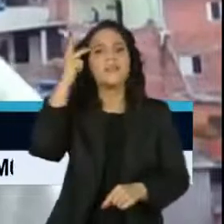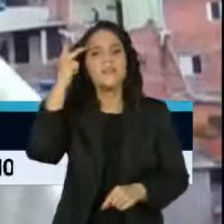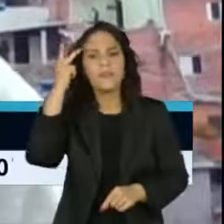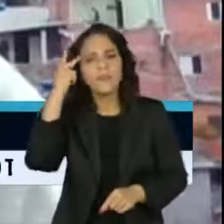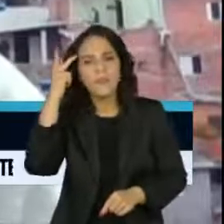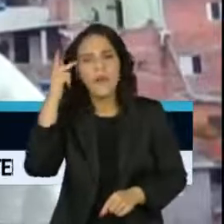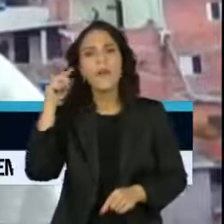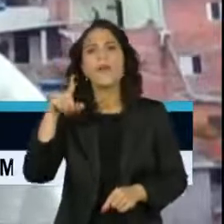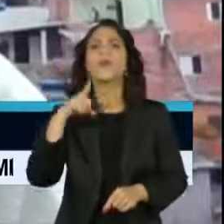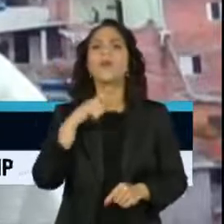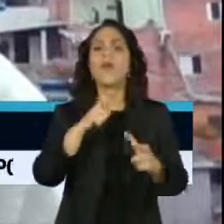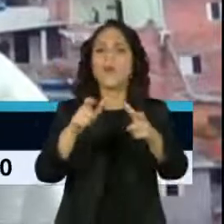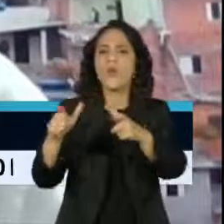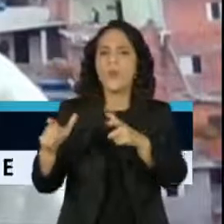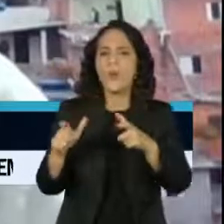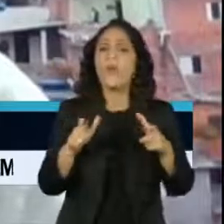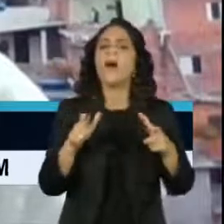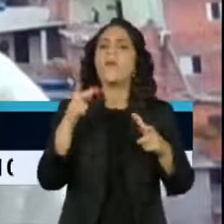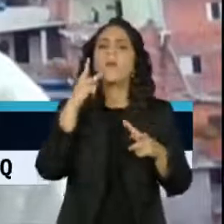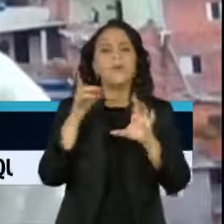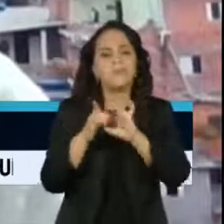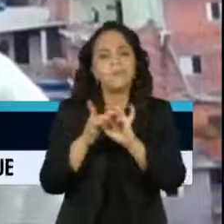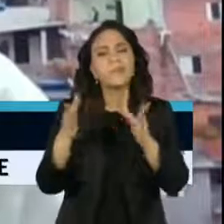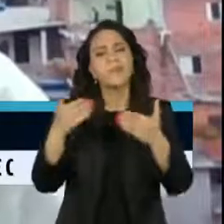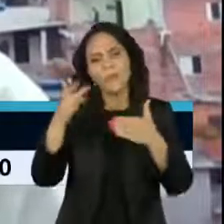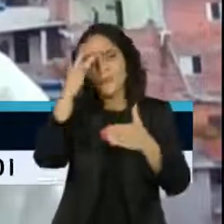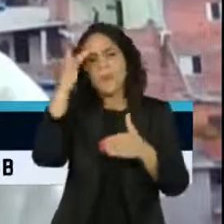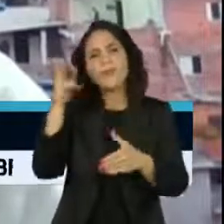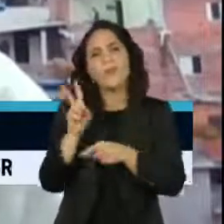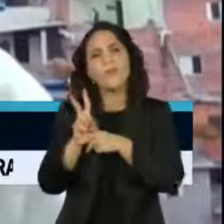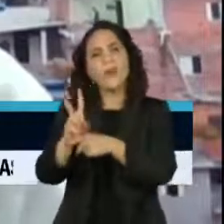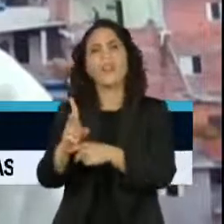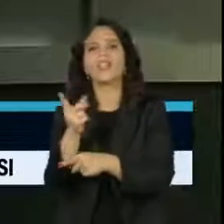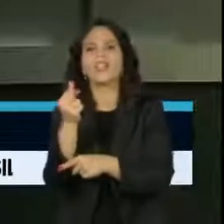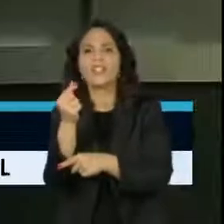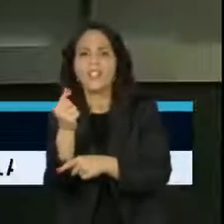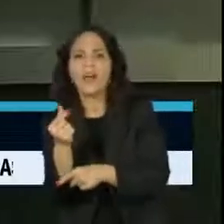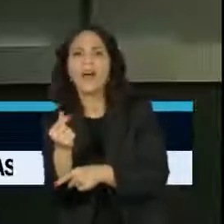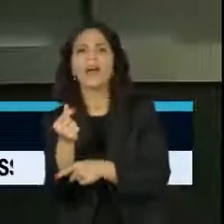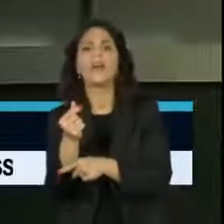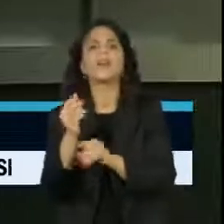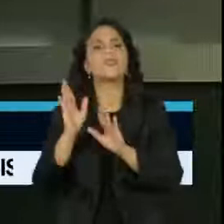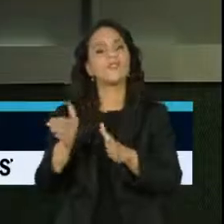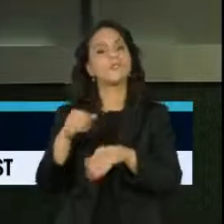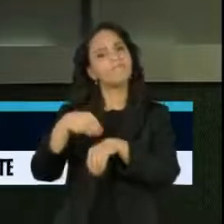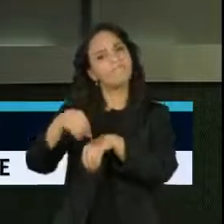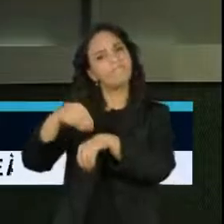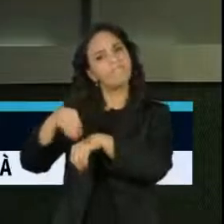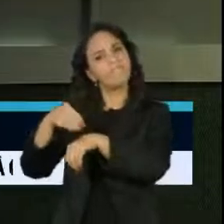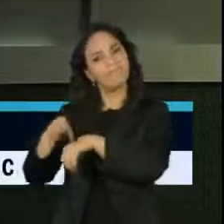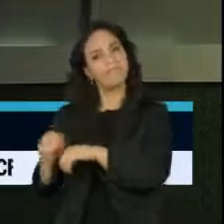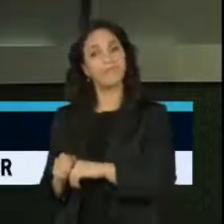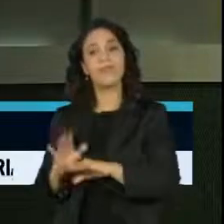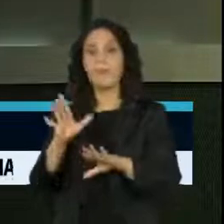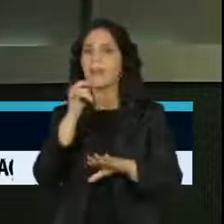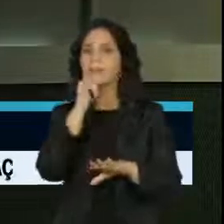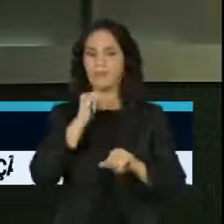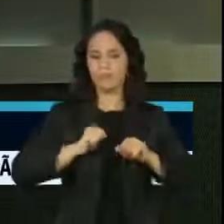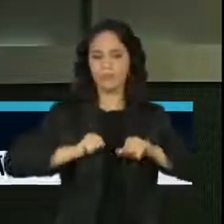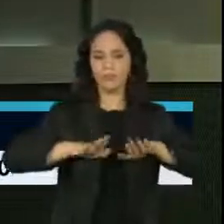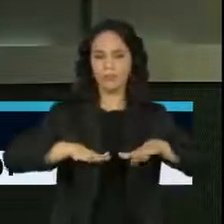em diversos locais, levando acesso ao crédito, levando oportunidades como Favela Brasil Express, mas também grupos produtivos ligados à costura,